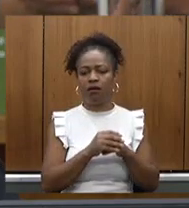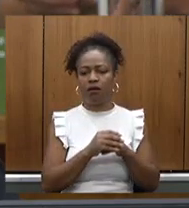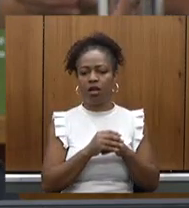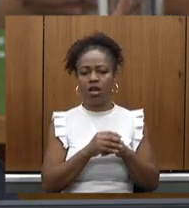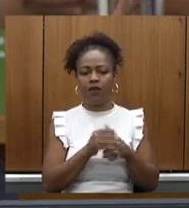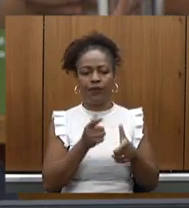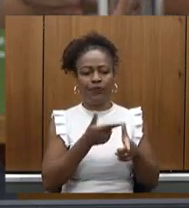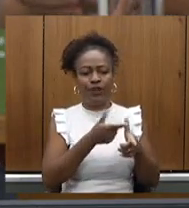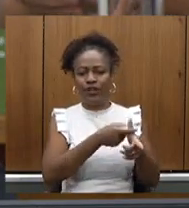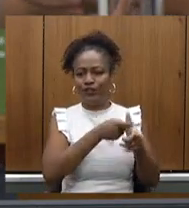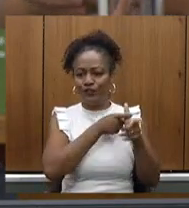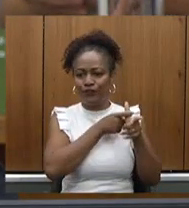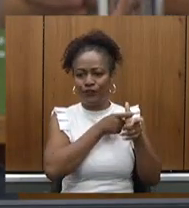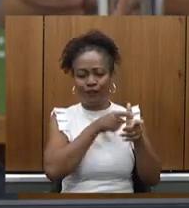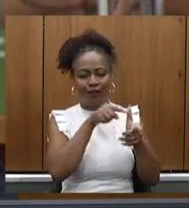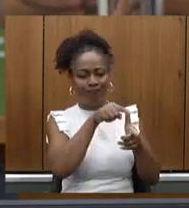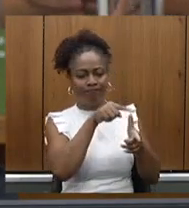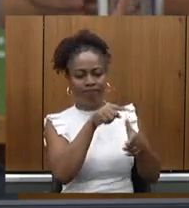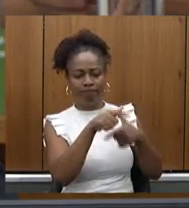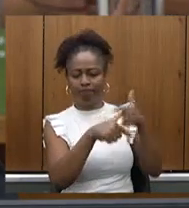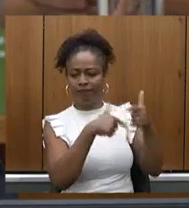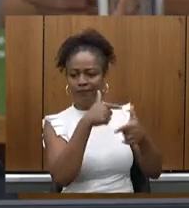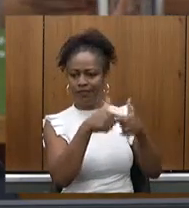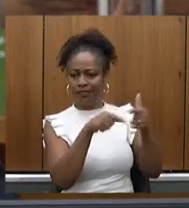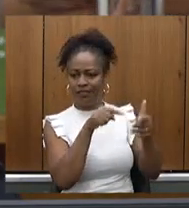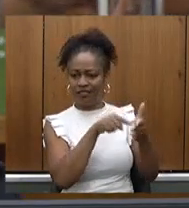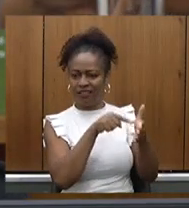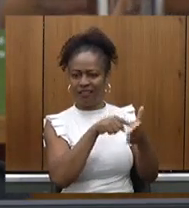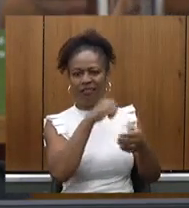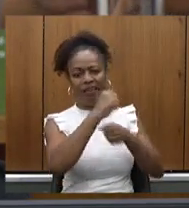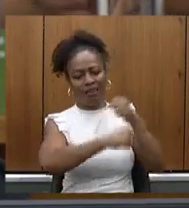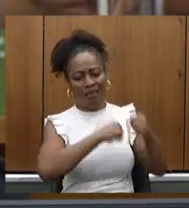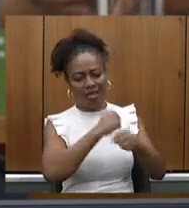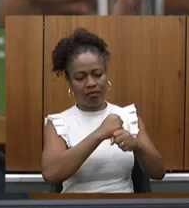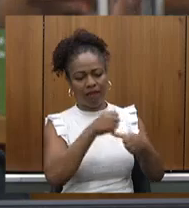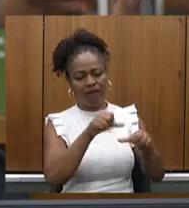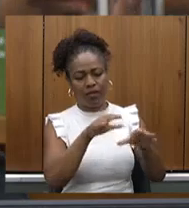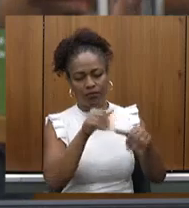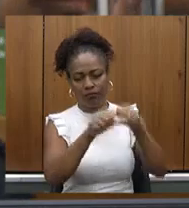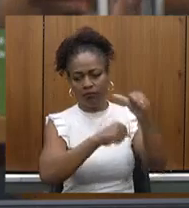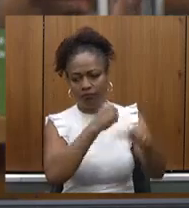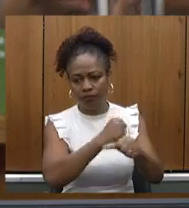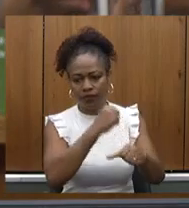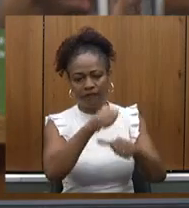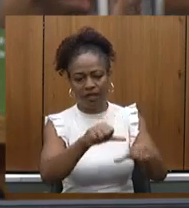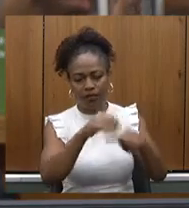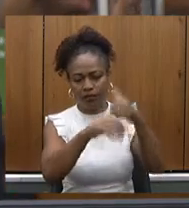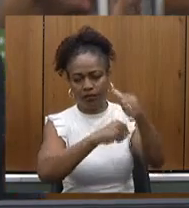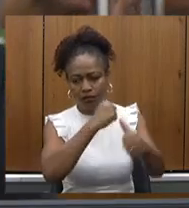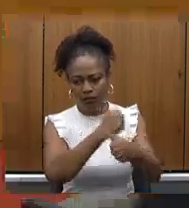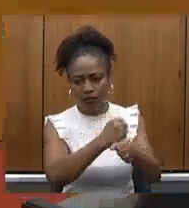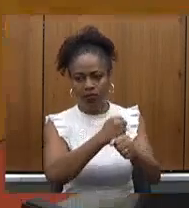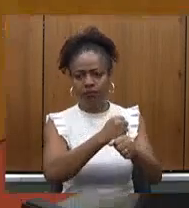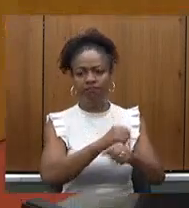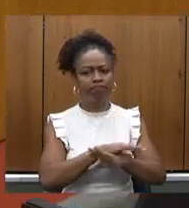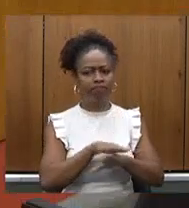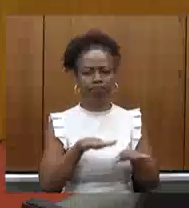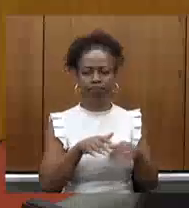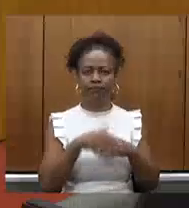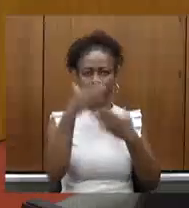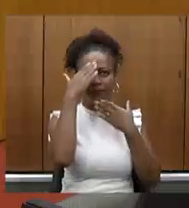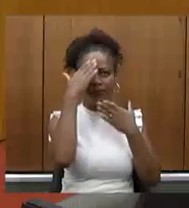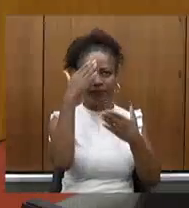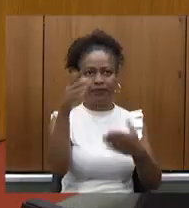dívida do exercício ficando para os próximos anos a não ser aquilo que fica no finalzinho do governo que é natural obrigado presidente